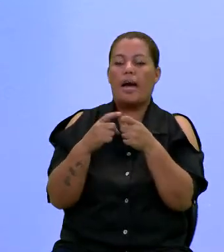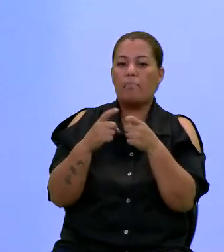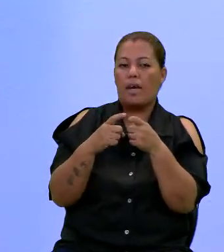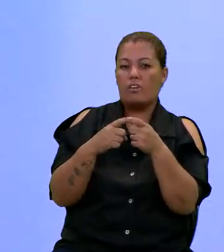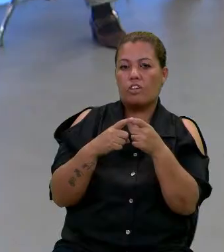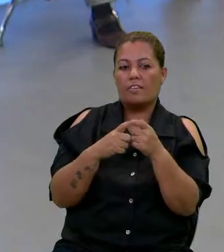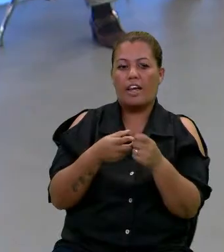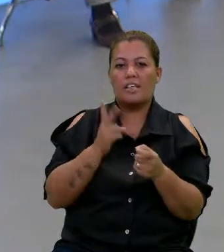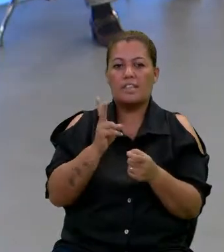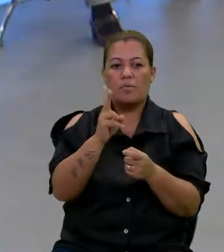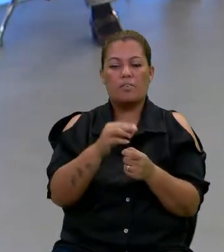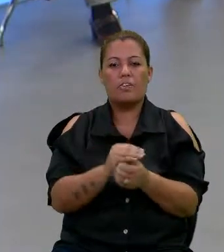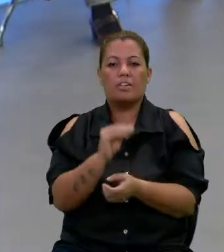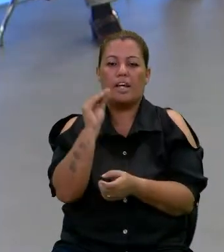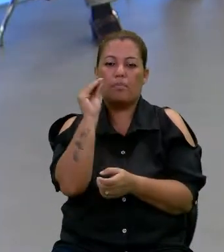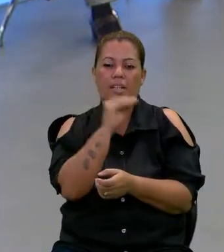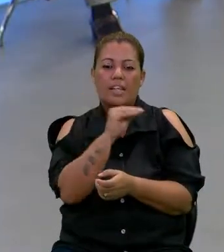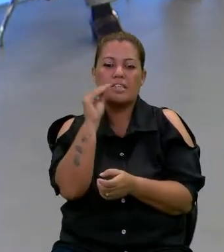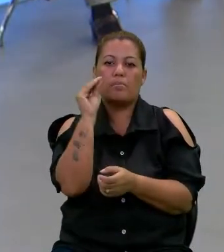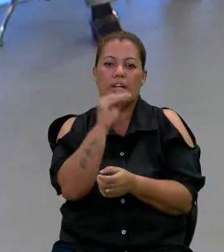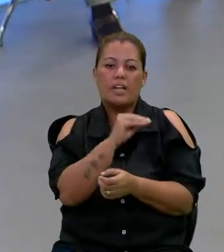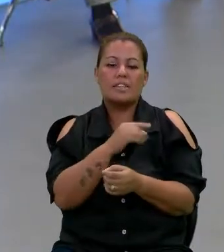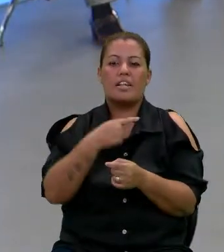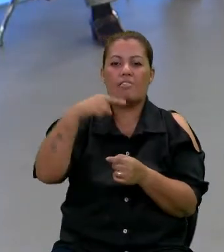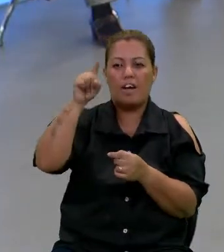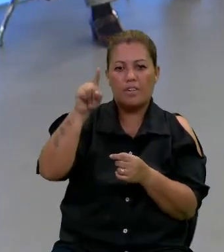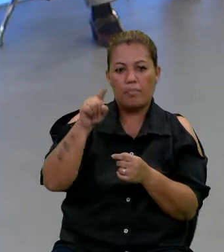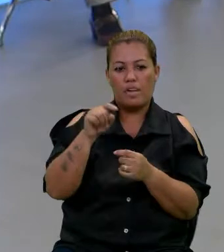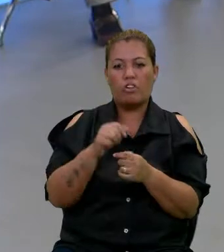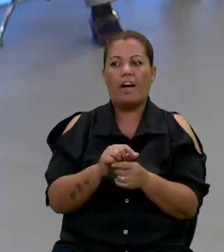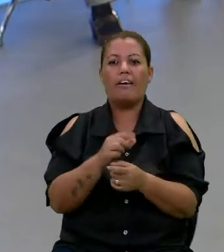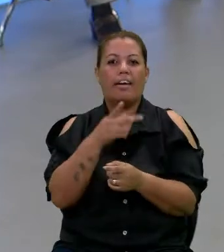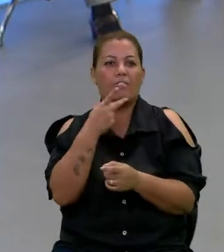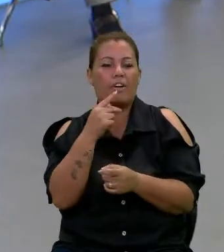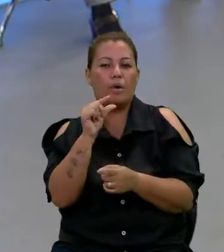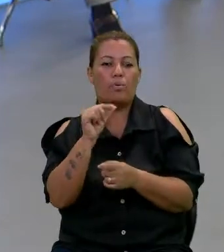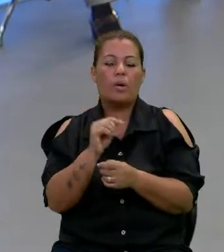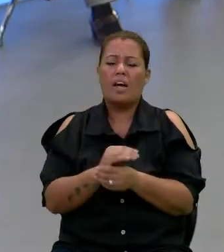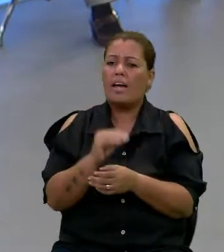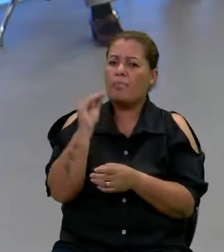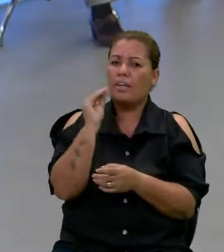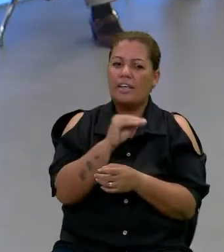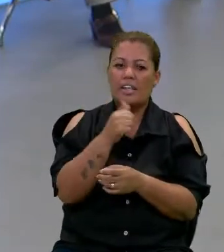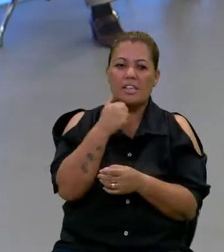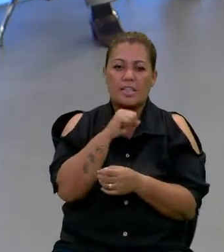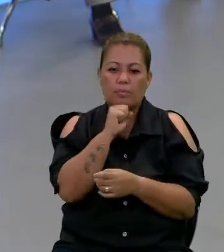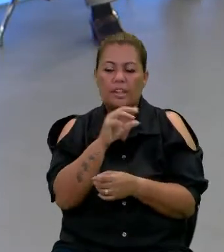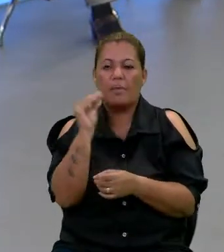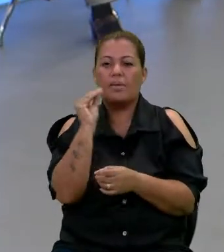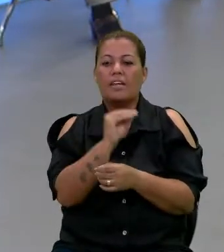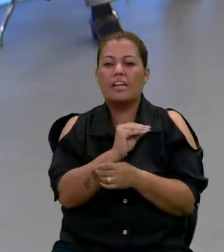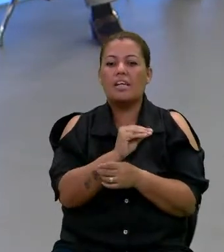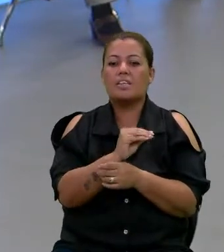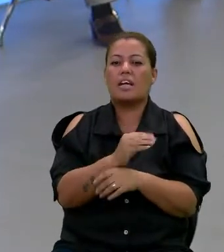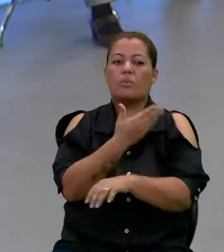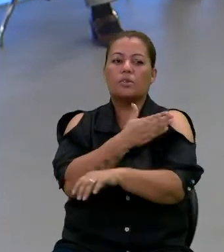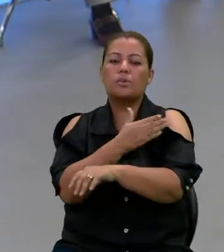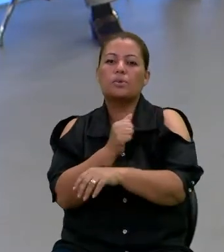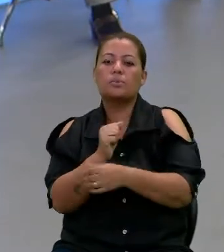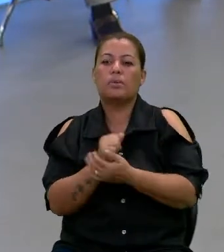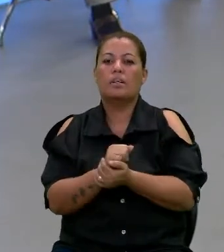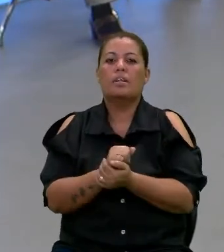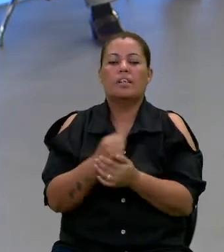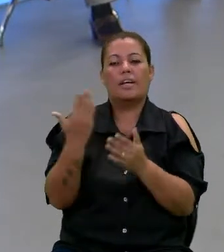e a médica dela sempre falando que era preguiça, preguiça, levava na médica e ela fala pouco. É preguiça, mãe, é preguiça,